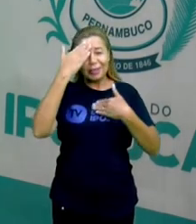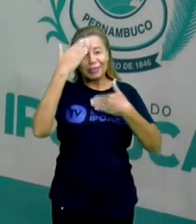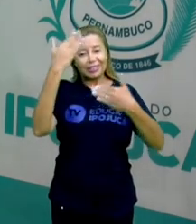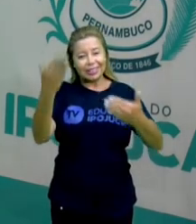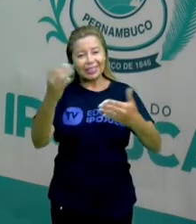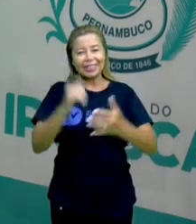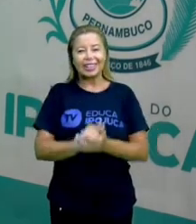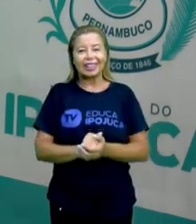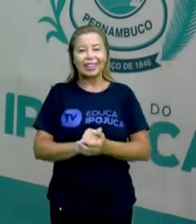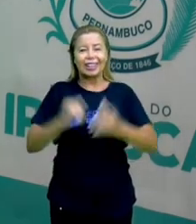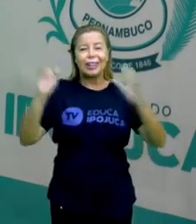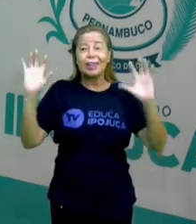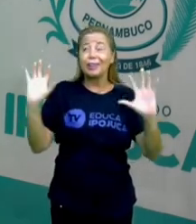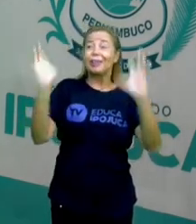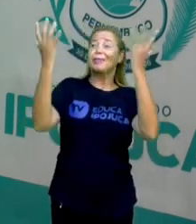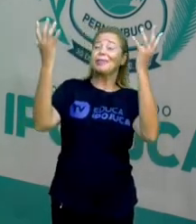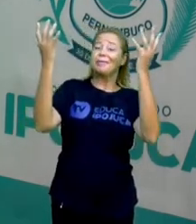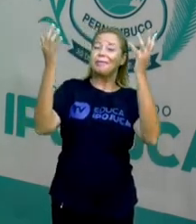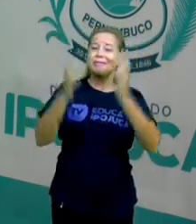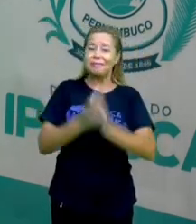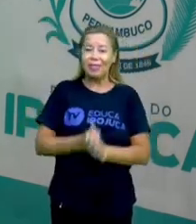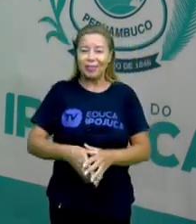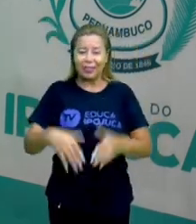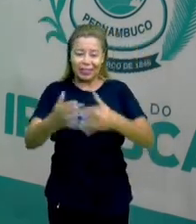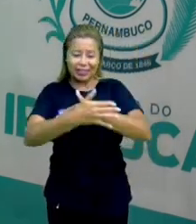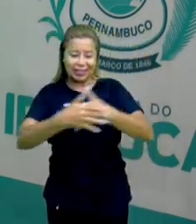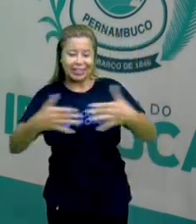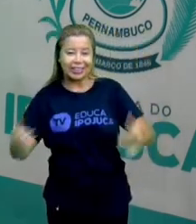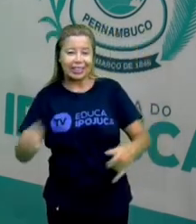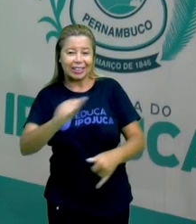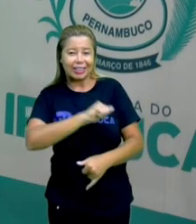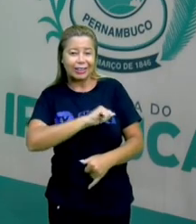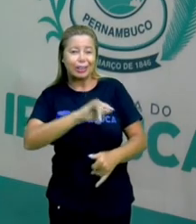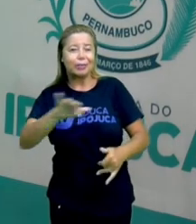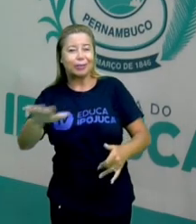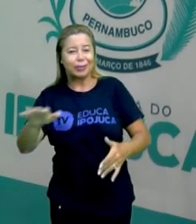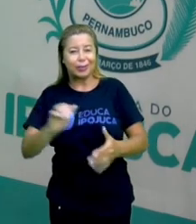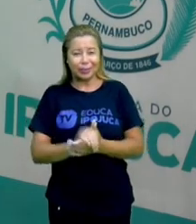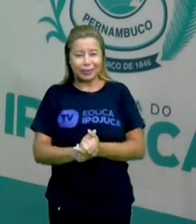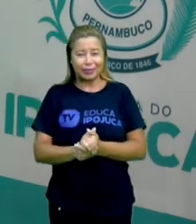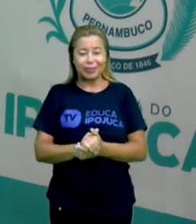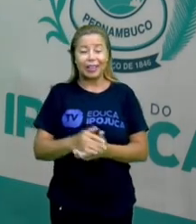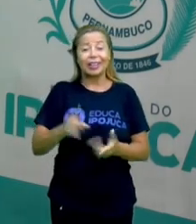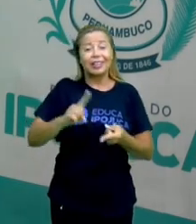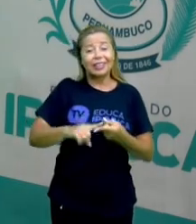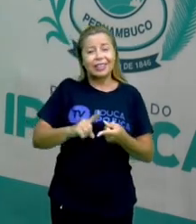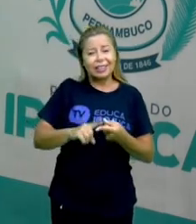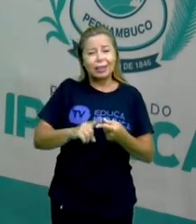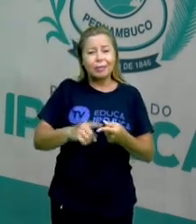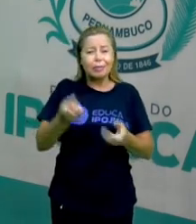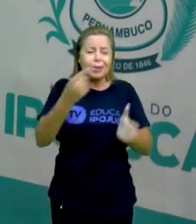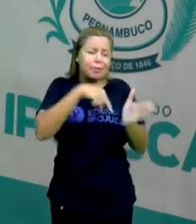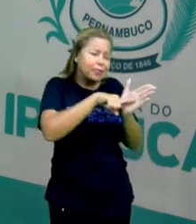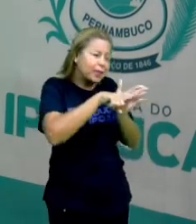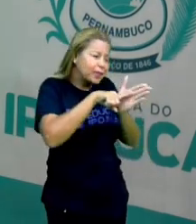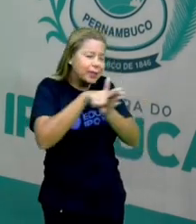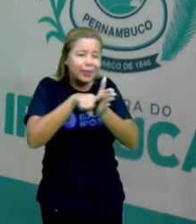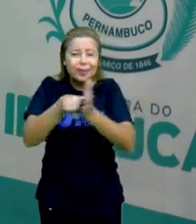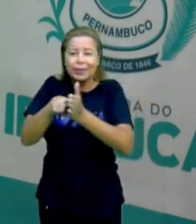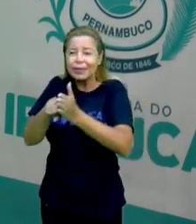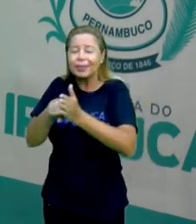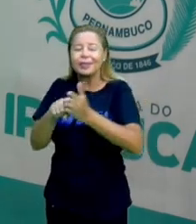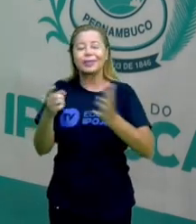festeje o dia, o dia do aniversário da sua cidade. E procure mais do que nunca se entender dentro desse